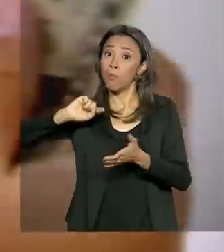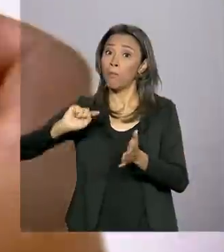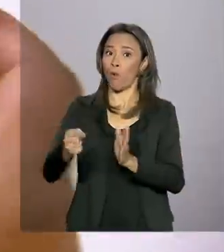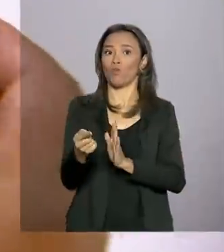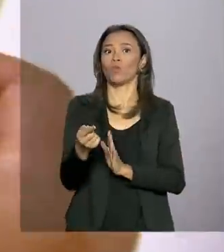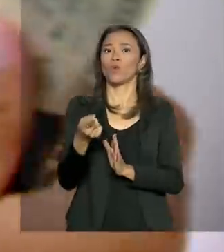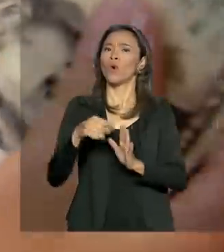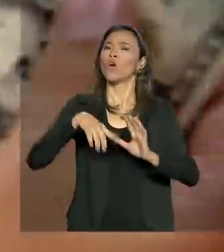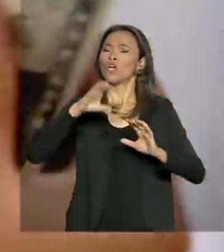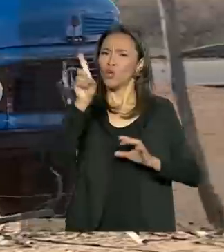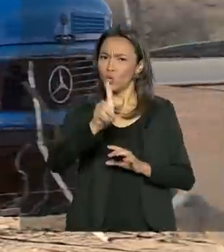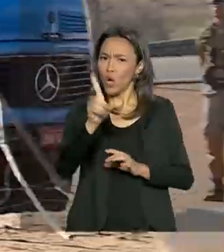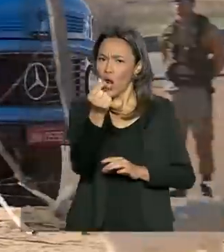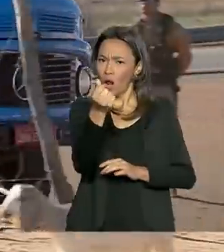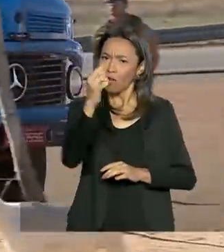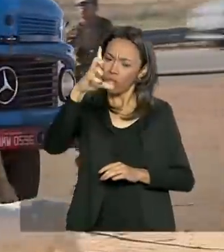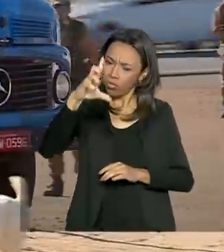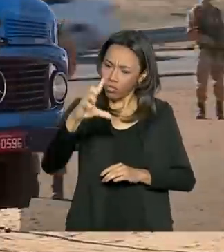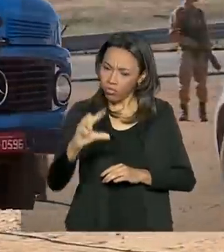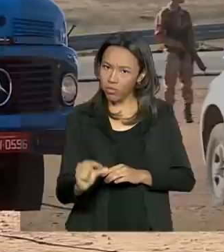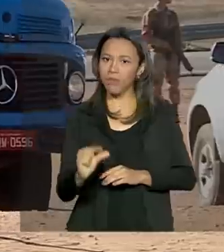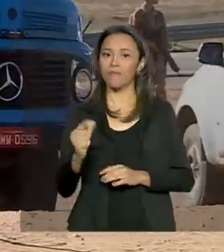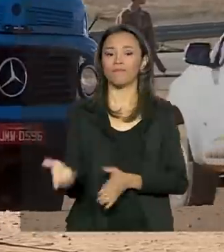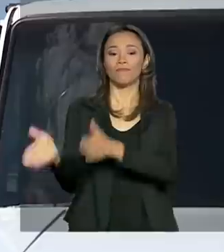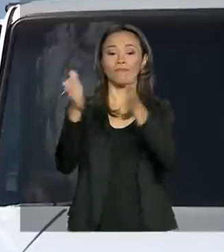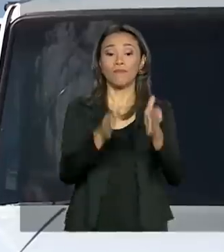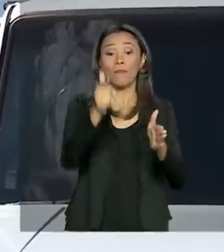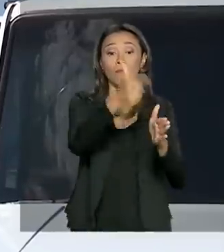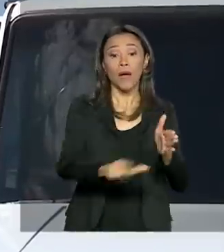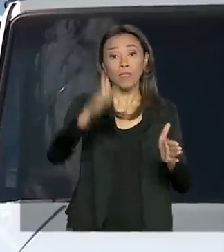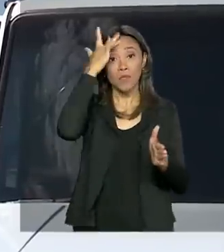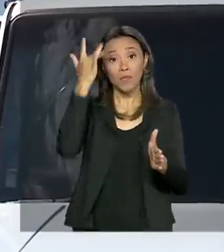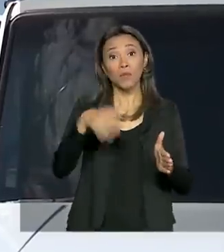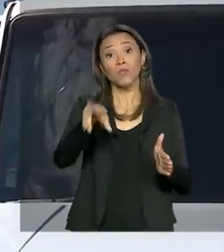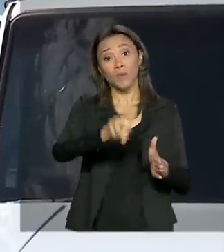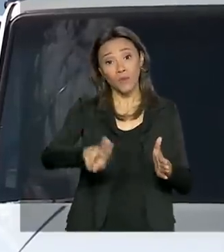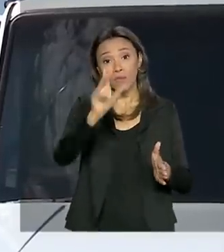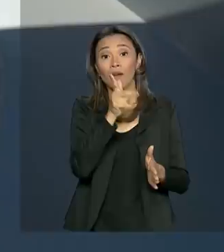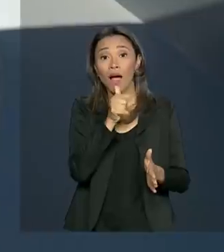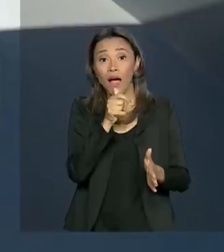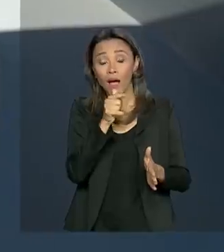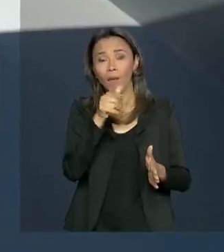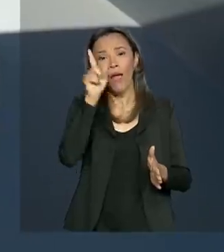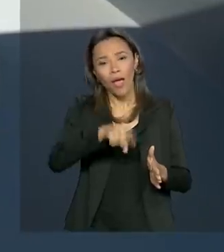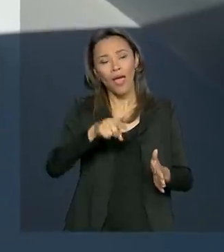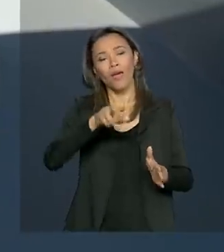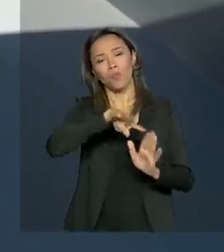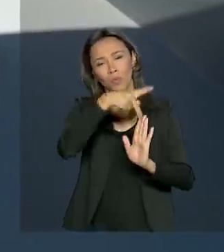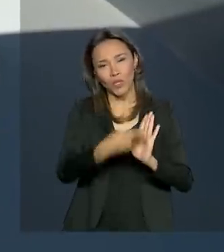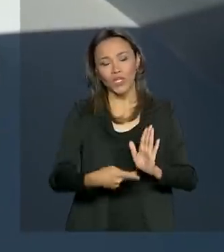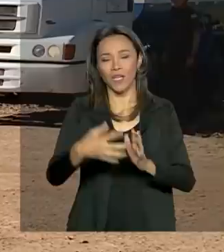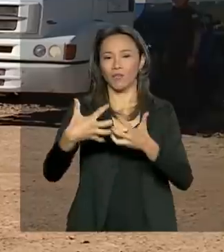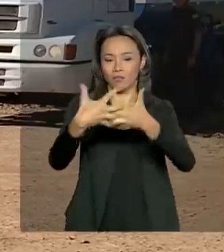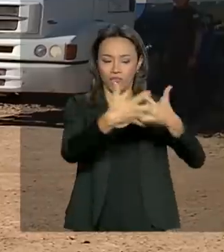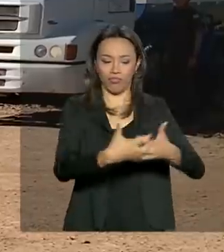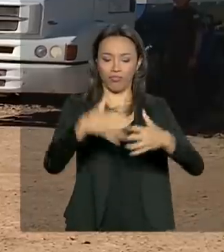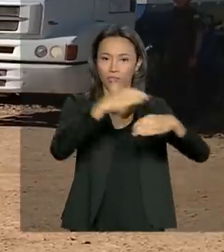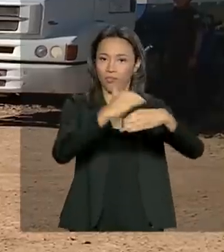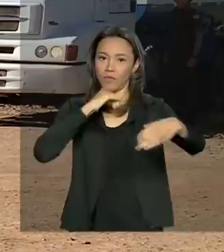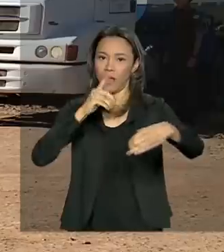continua caindo. Mais pessoas atendidas com menos gastos. Operação carro-pipa do governo federal